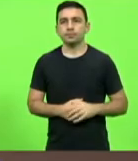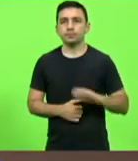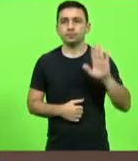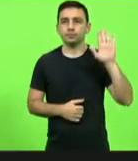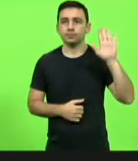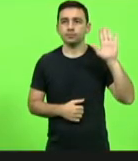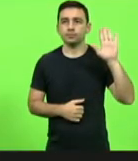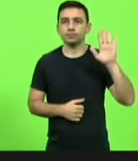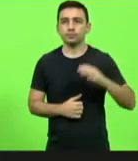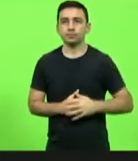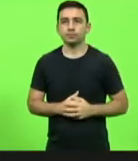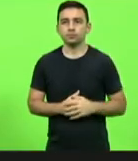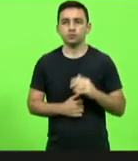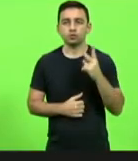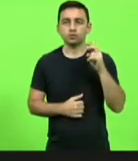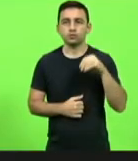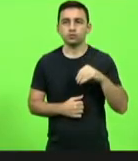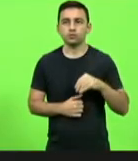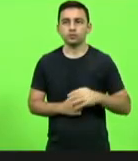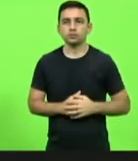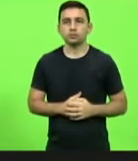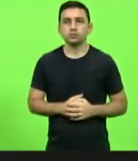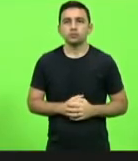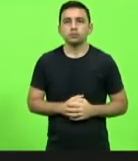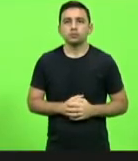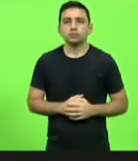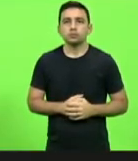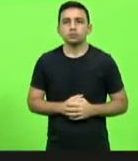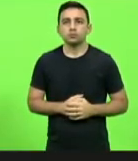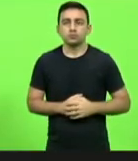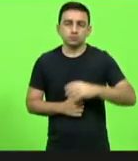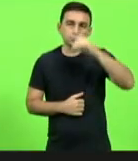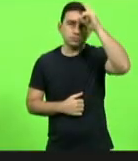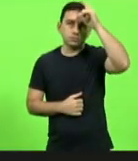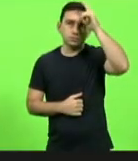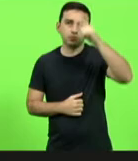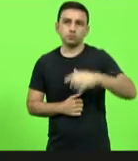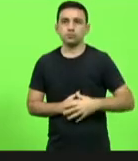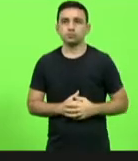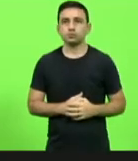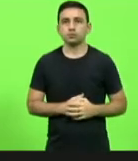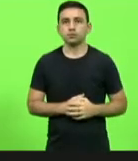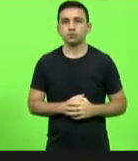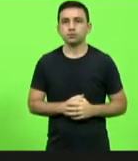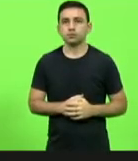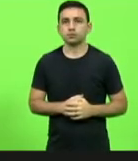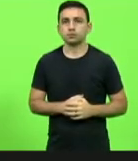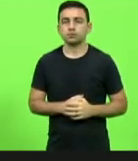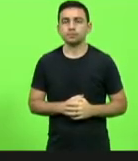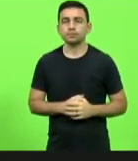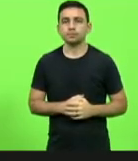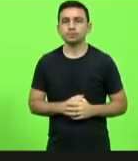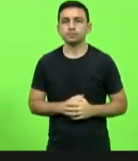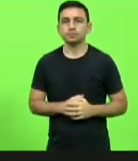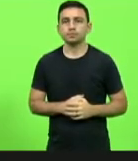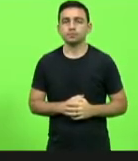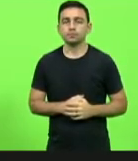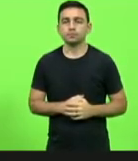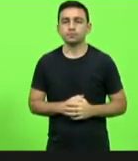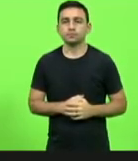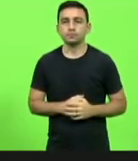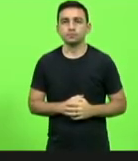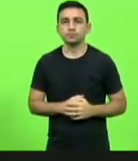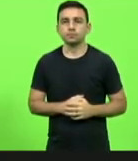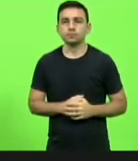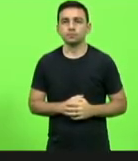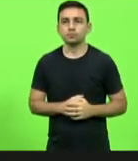mais dois minutos para que possa o deputado Sérgio de Lima falar e a deputada Marlene se precisar responder deputada Marlene